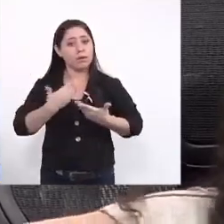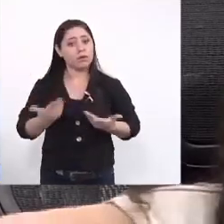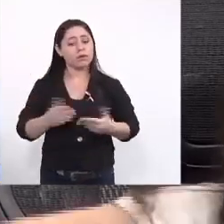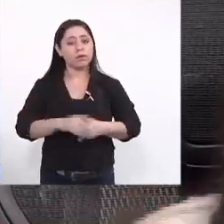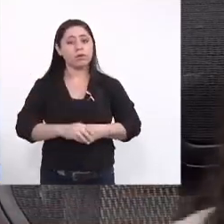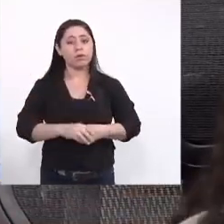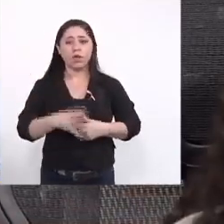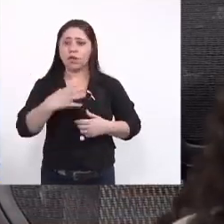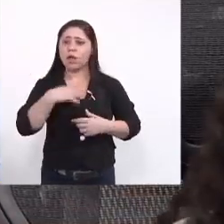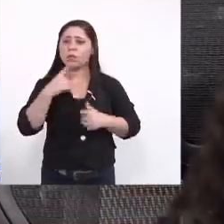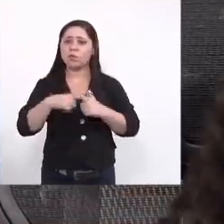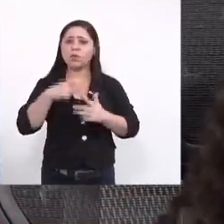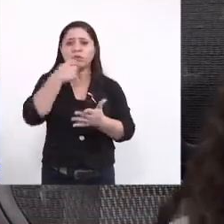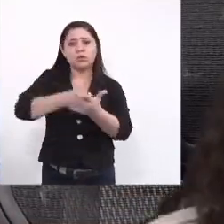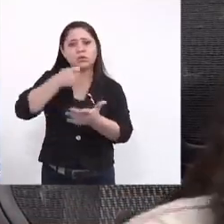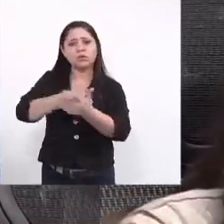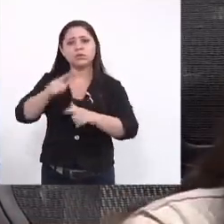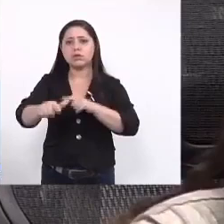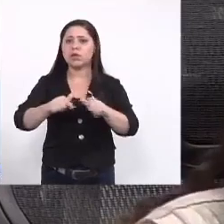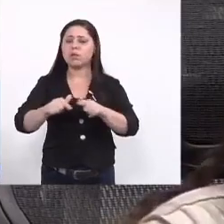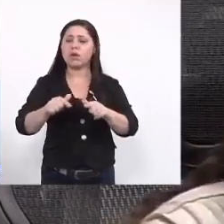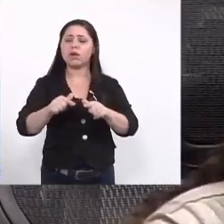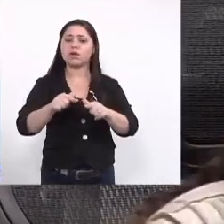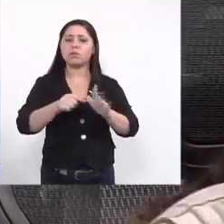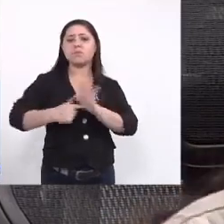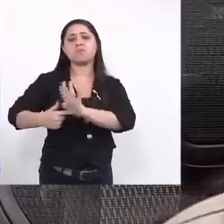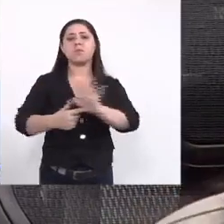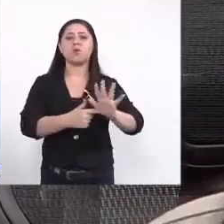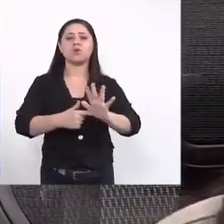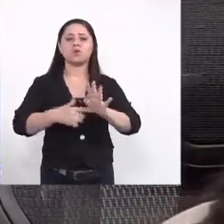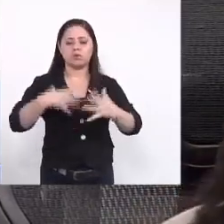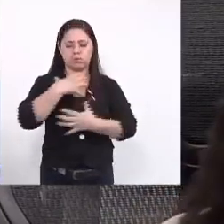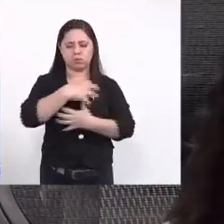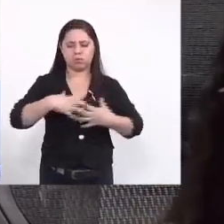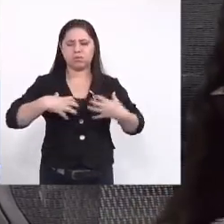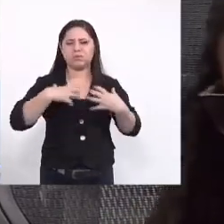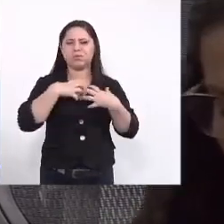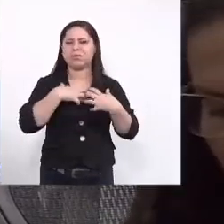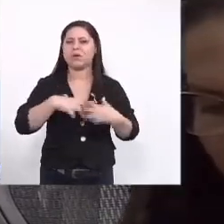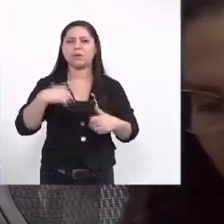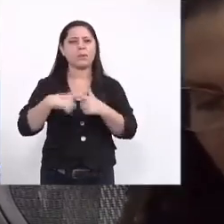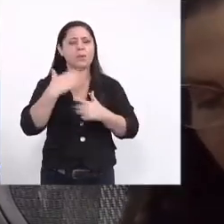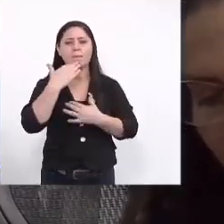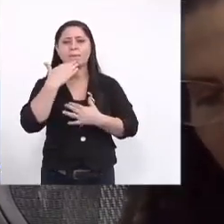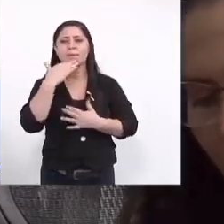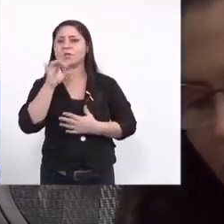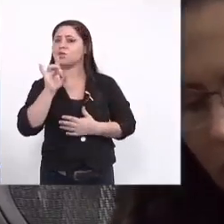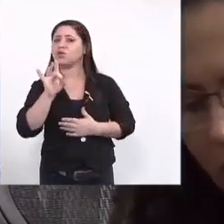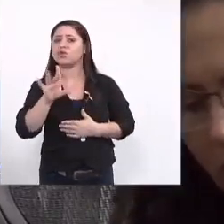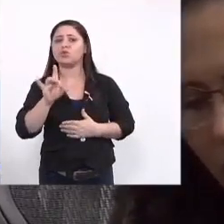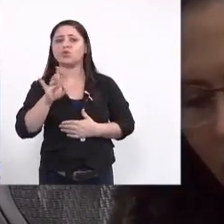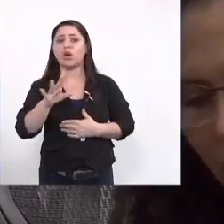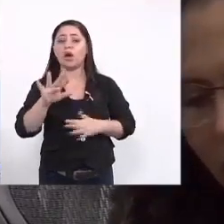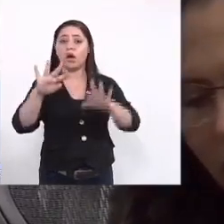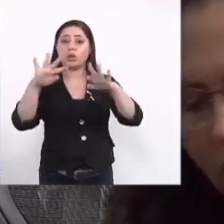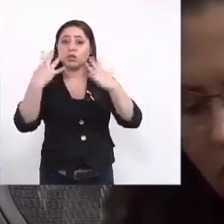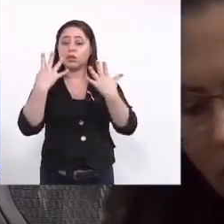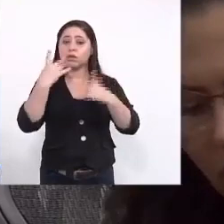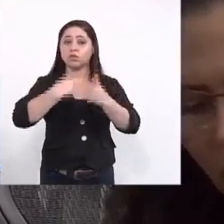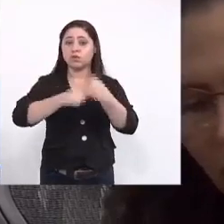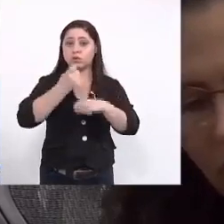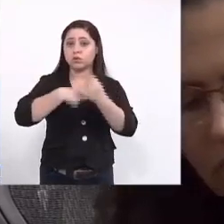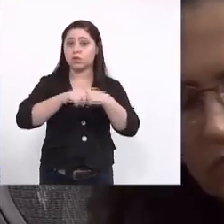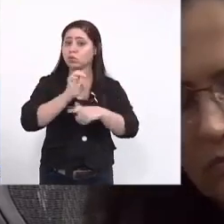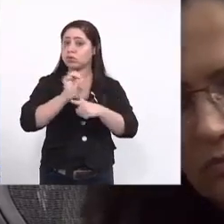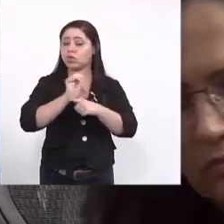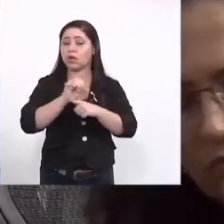nesse sentido que a gente acaba externando a nossa indignação porque a gente vem pedir assim atenção dos gestores não